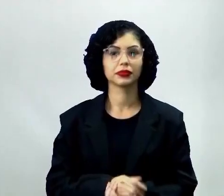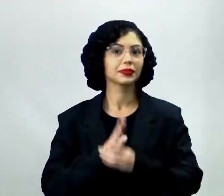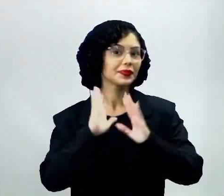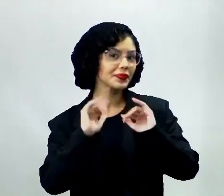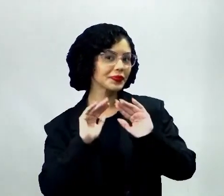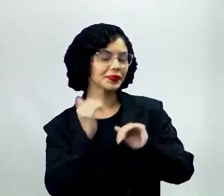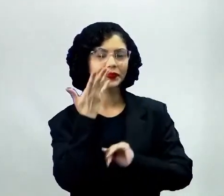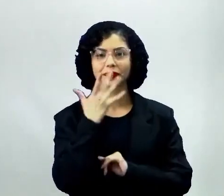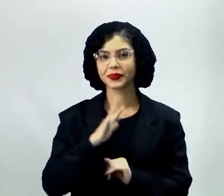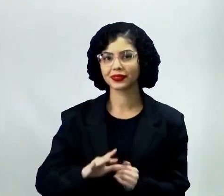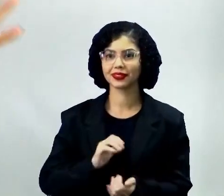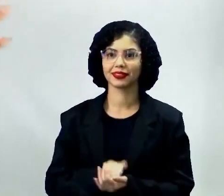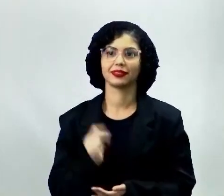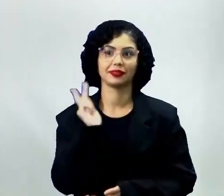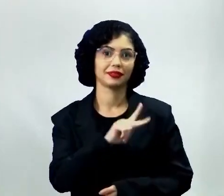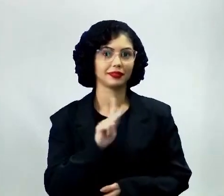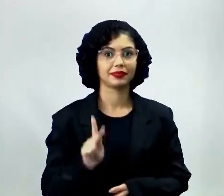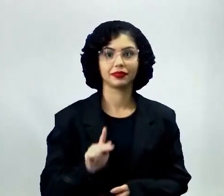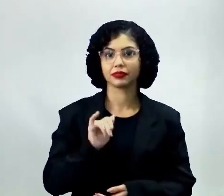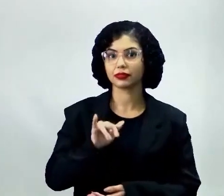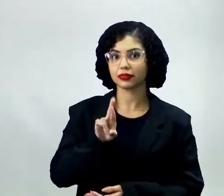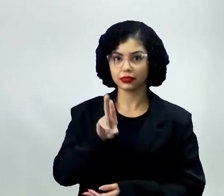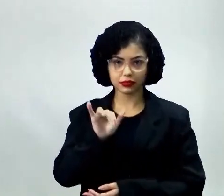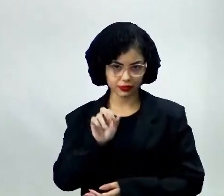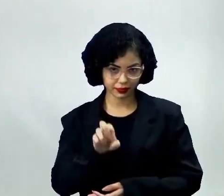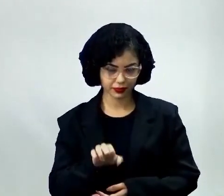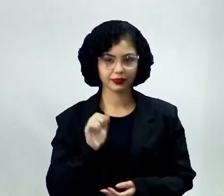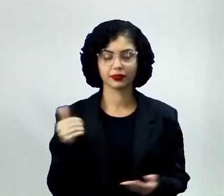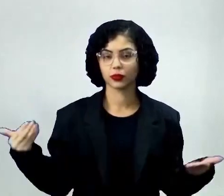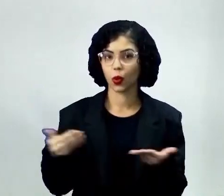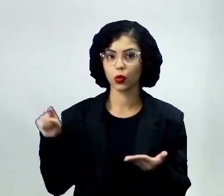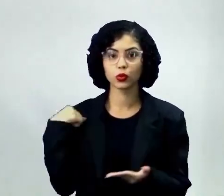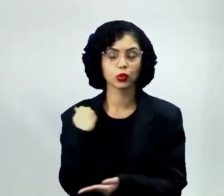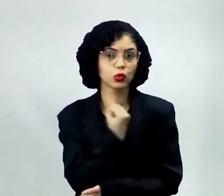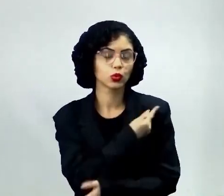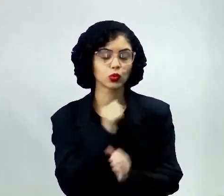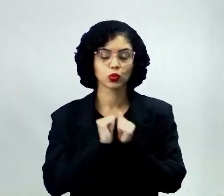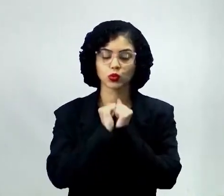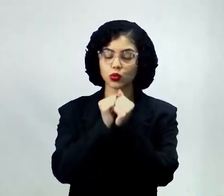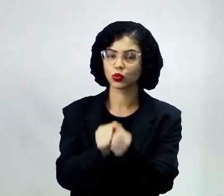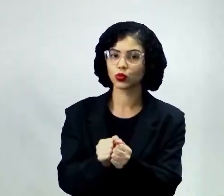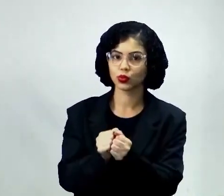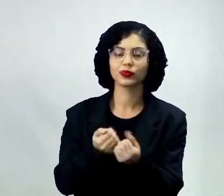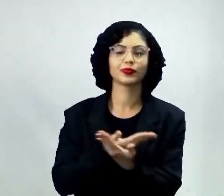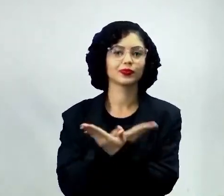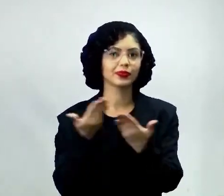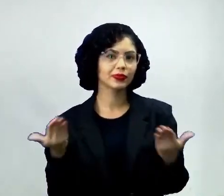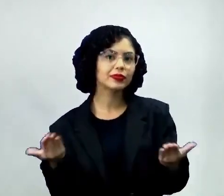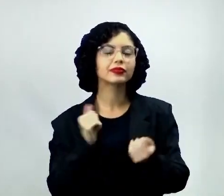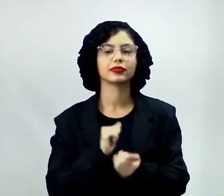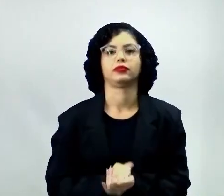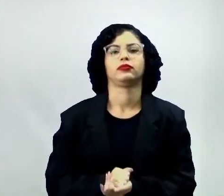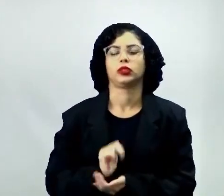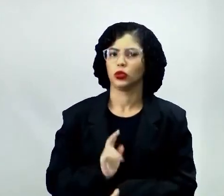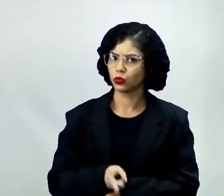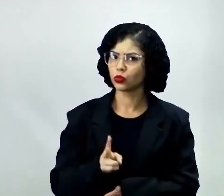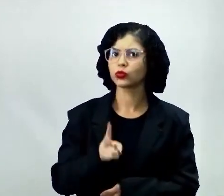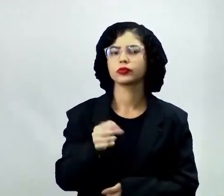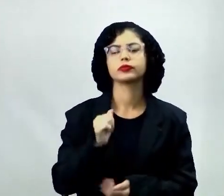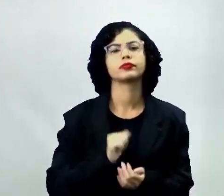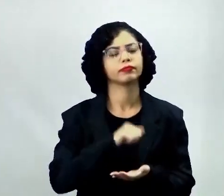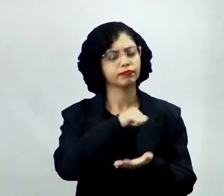Olá crianças, eu sou a professora Irene, estou aqui para mais uma aula com vocês com bastante